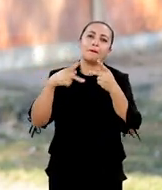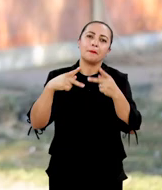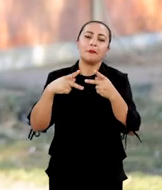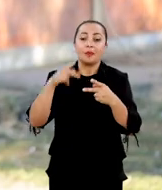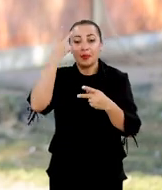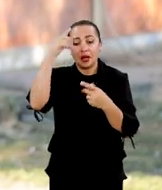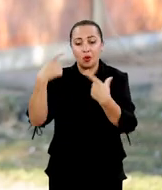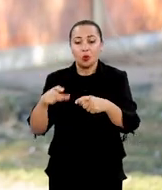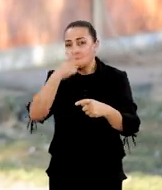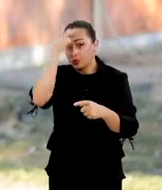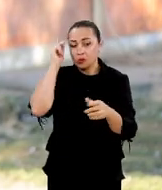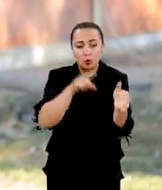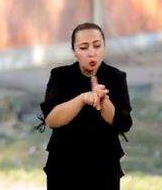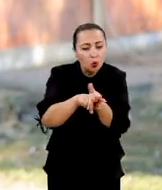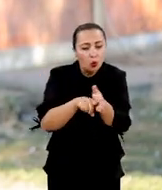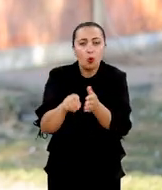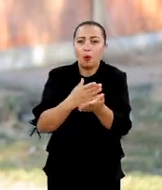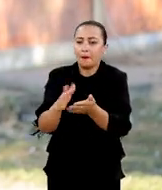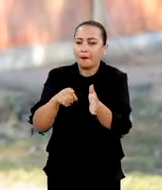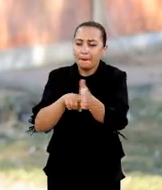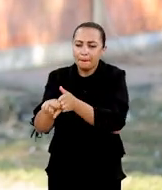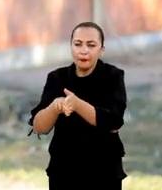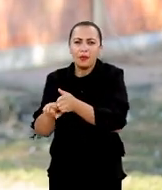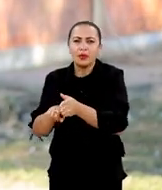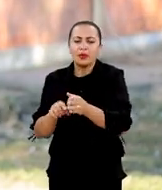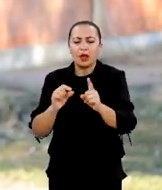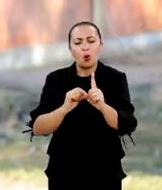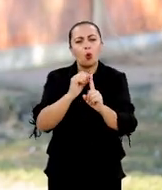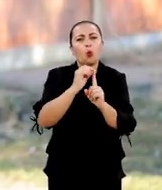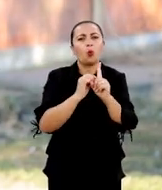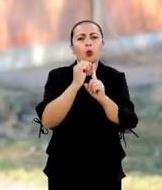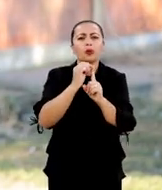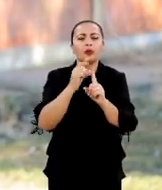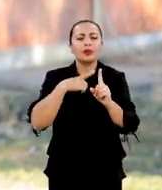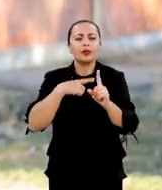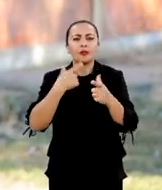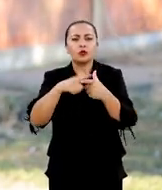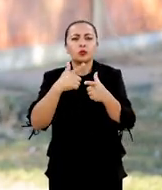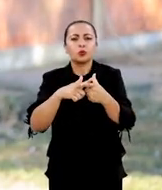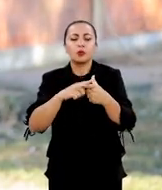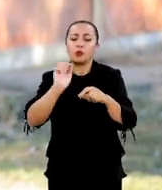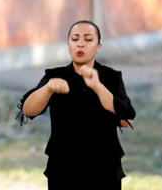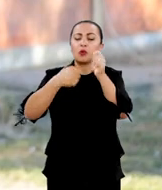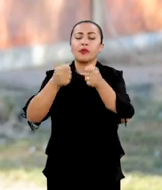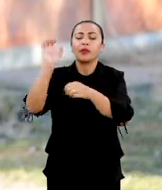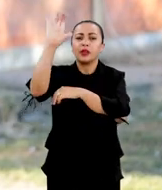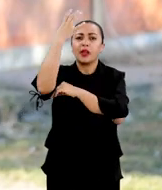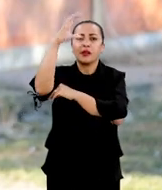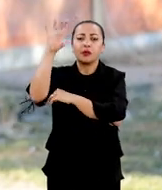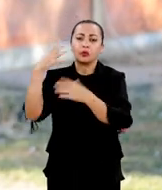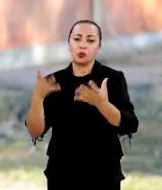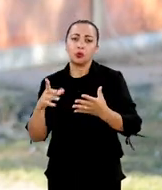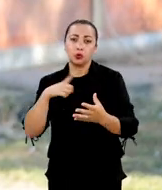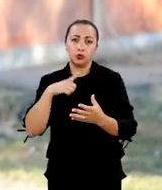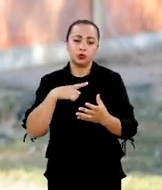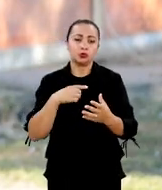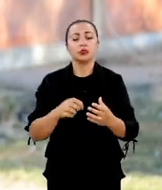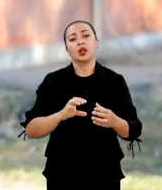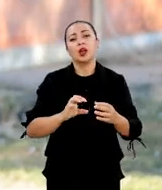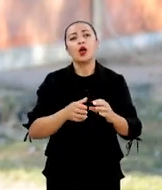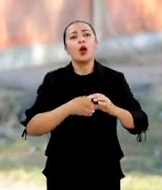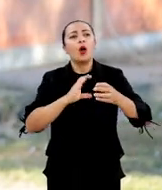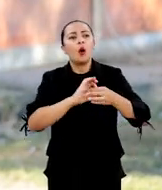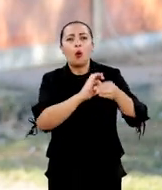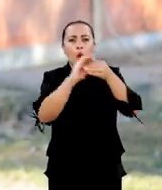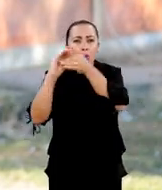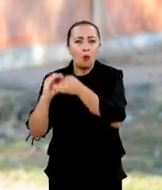onde os pesquisadores começam a pesquisar o nível de interferência que houve naquele sinal. Então, hoje, nós temos